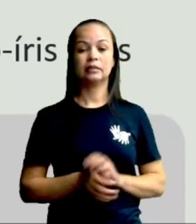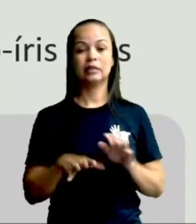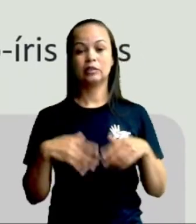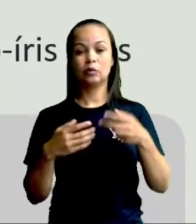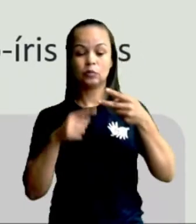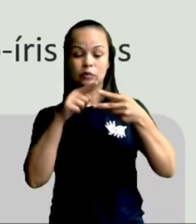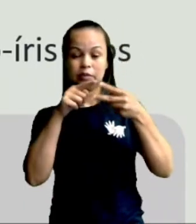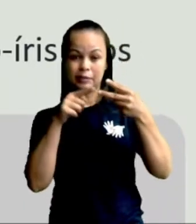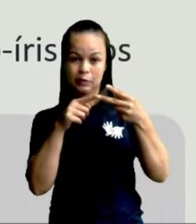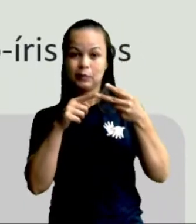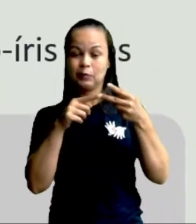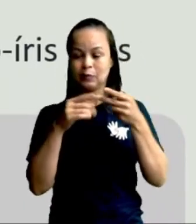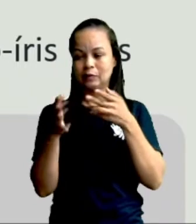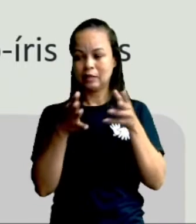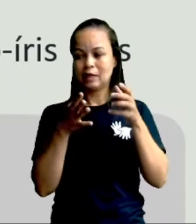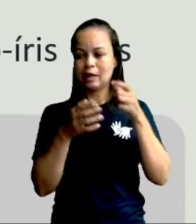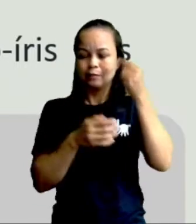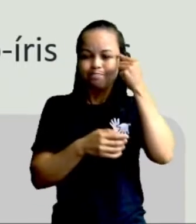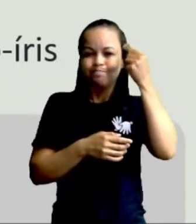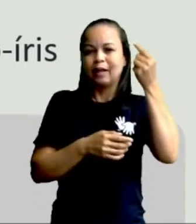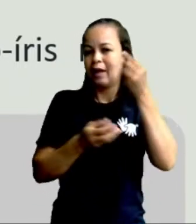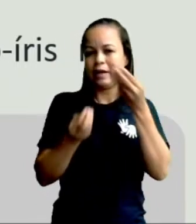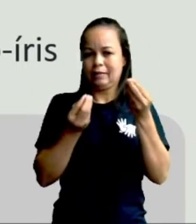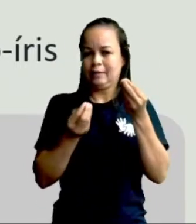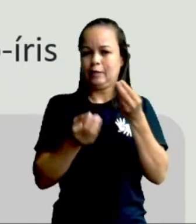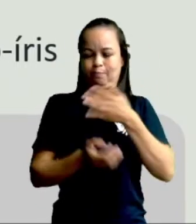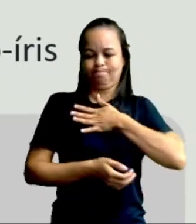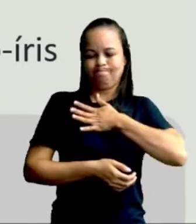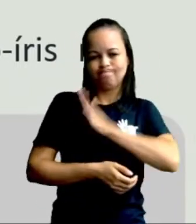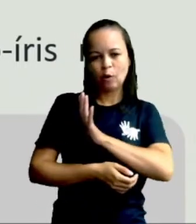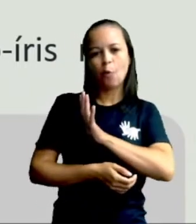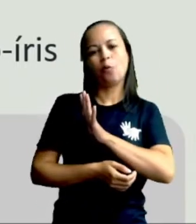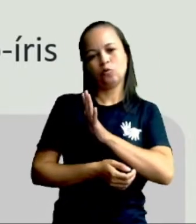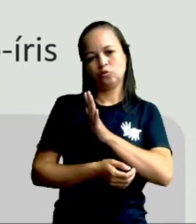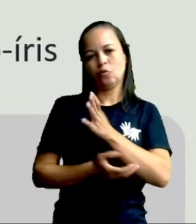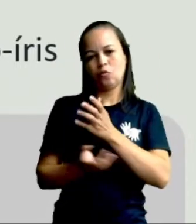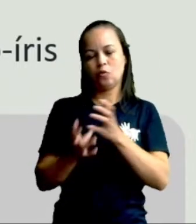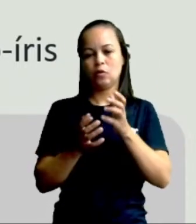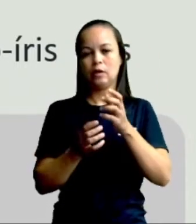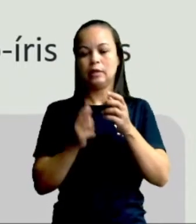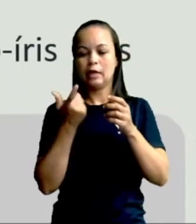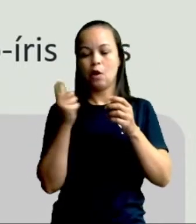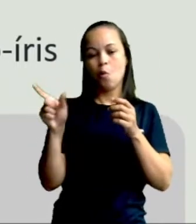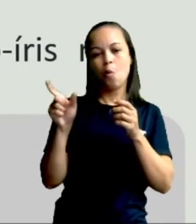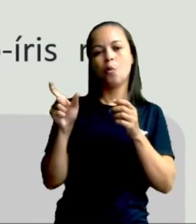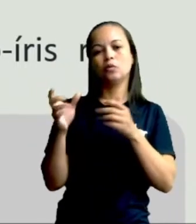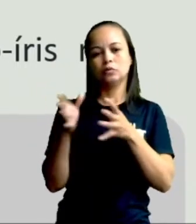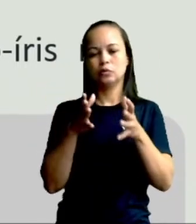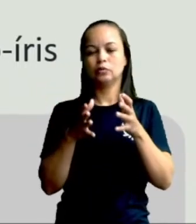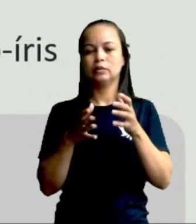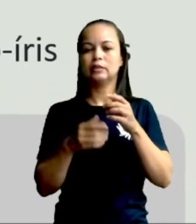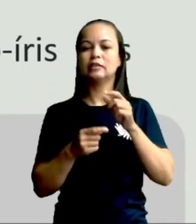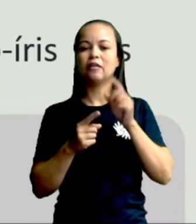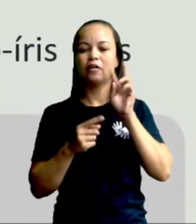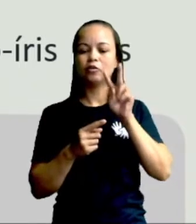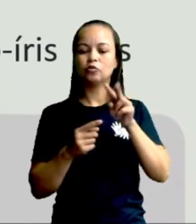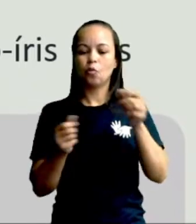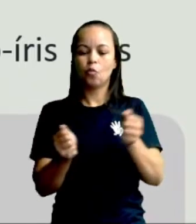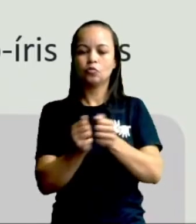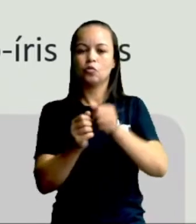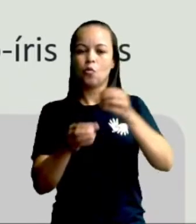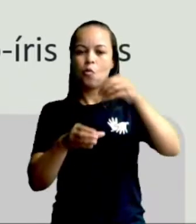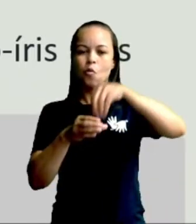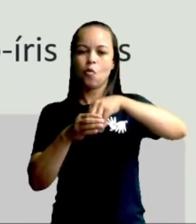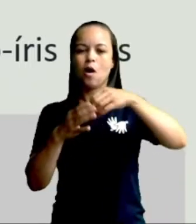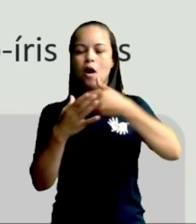tradução, você já tem uma ideia que ali a situação não agradou. Nem a um, nem ao outro que estava com uma borboleta. Por